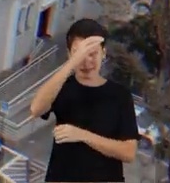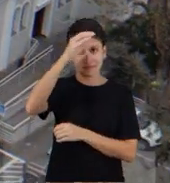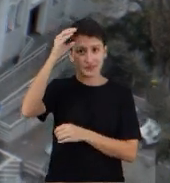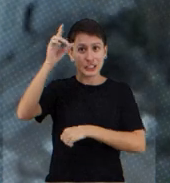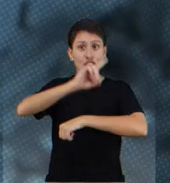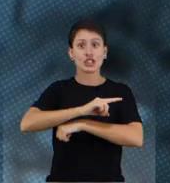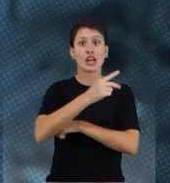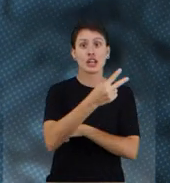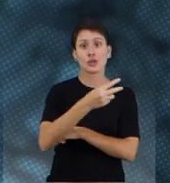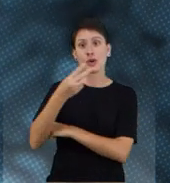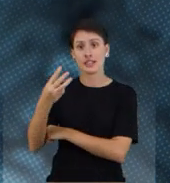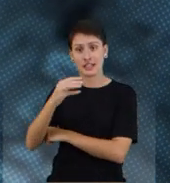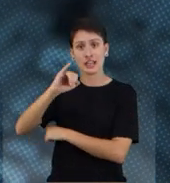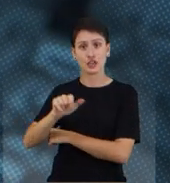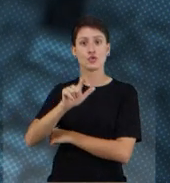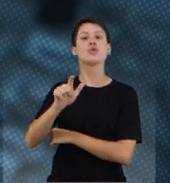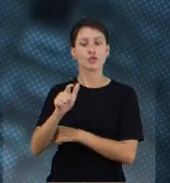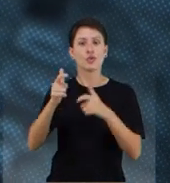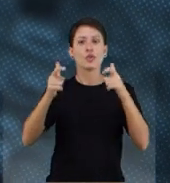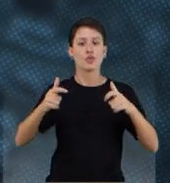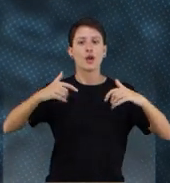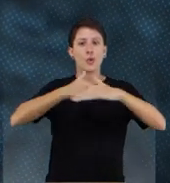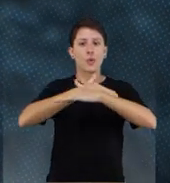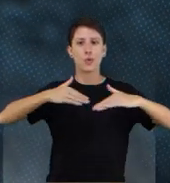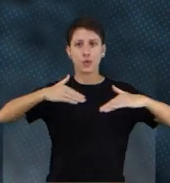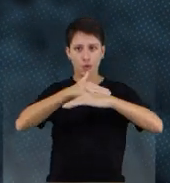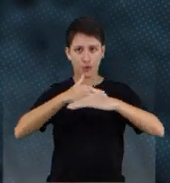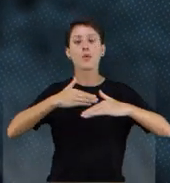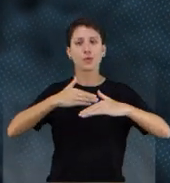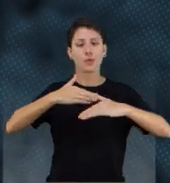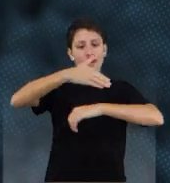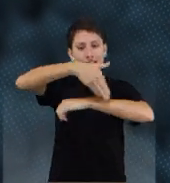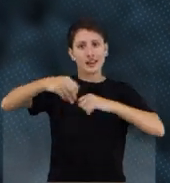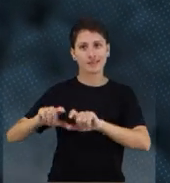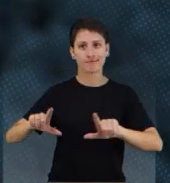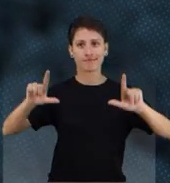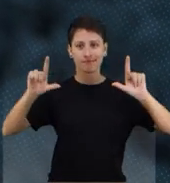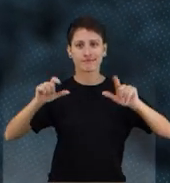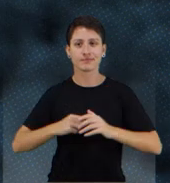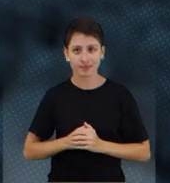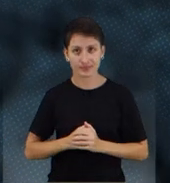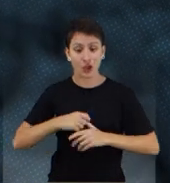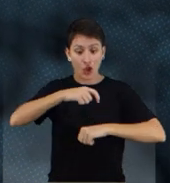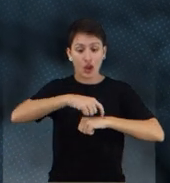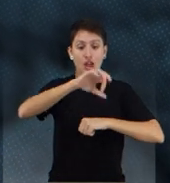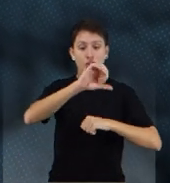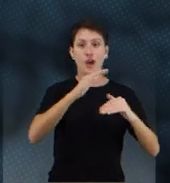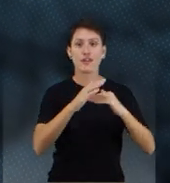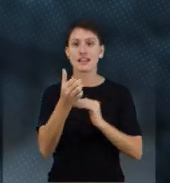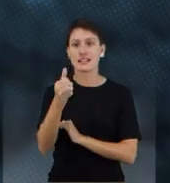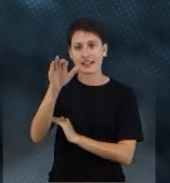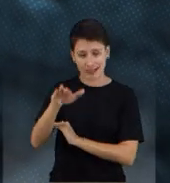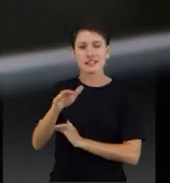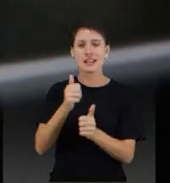Criciúma, nos dias 2 e 3 de julho, no AM Master Hall, na rodovia Antônio Justi, 2555, no Universitário, das 9